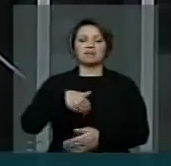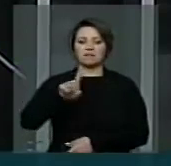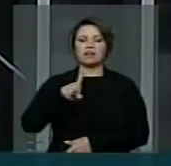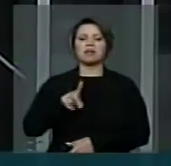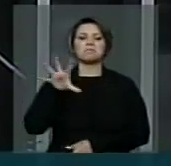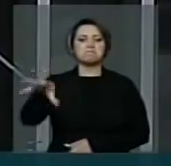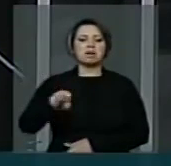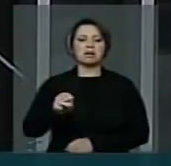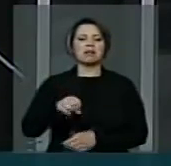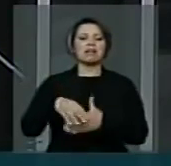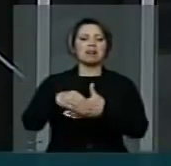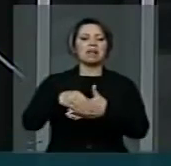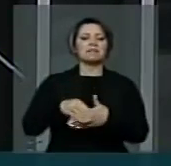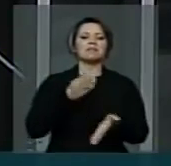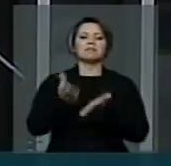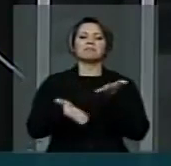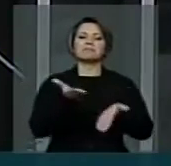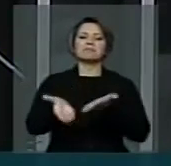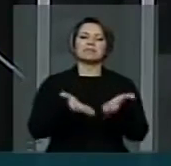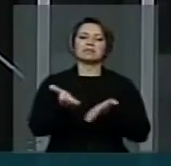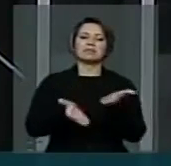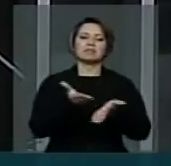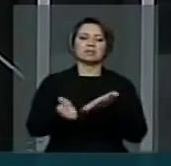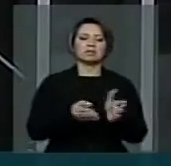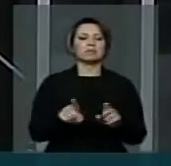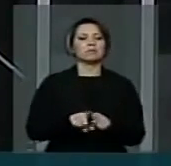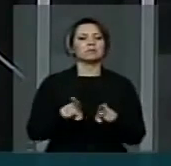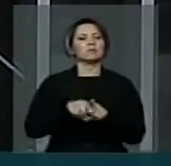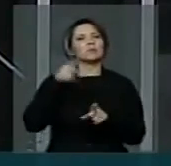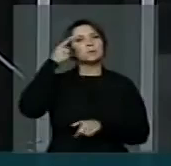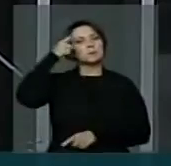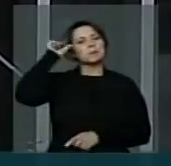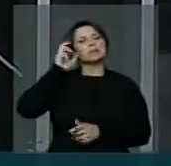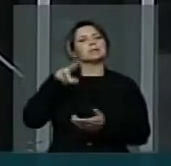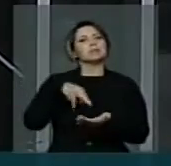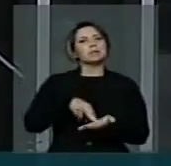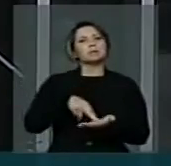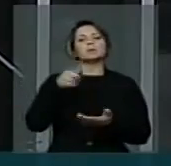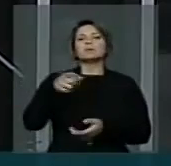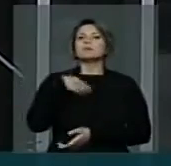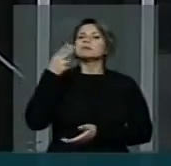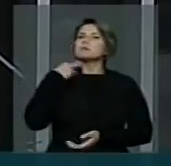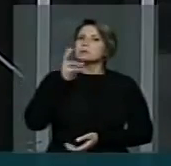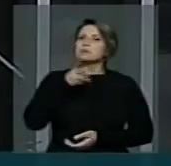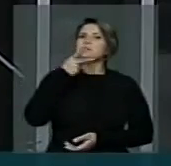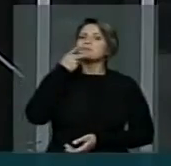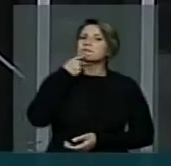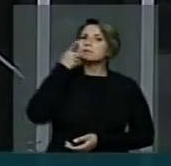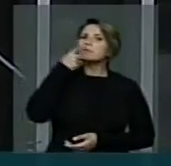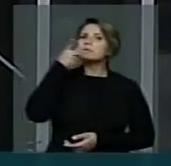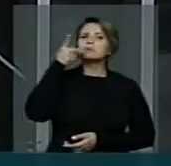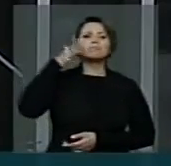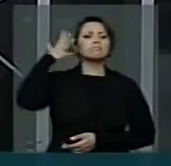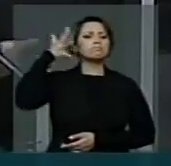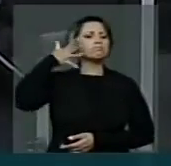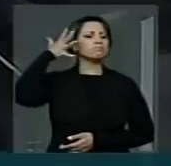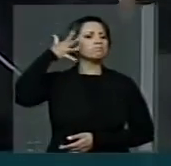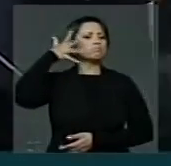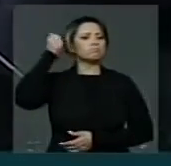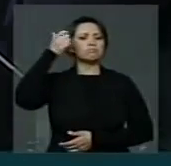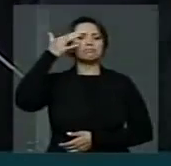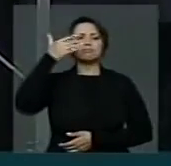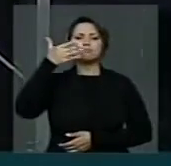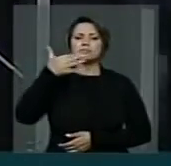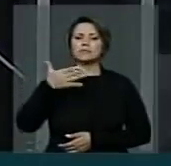e aqui mesmo na tribuna da Câmara, através de sustentações orais, a respeito da procedência